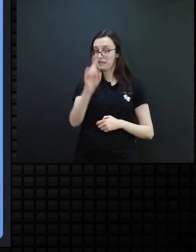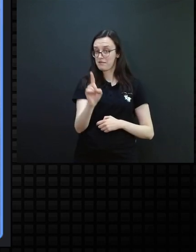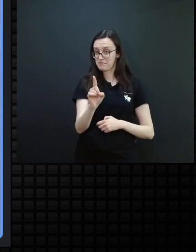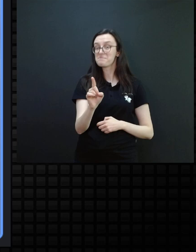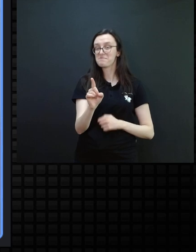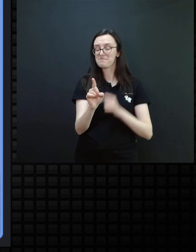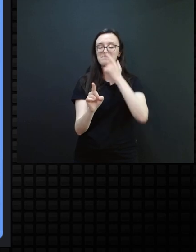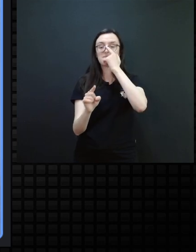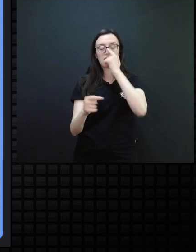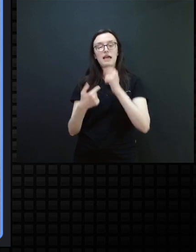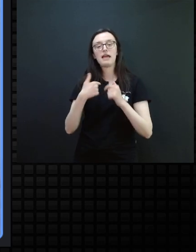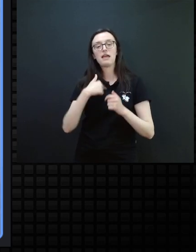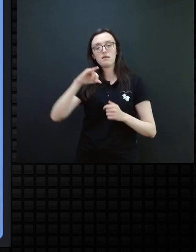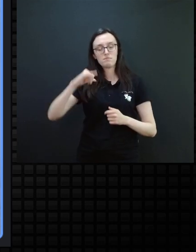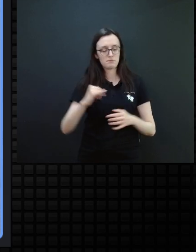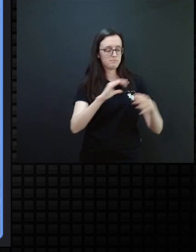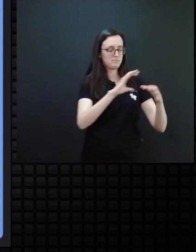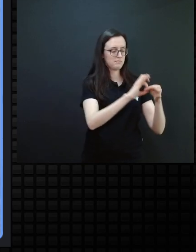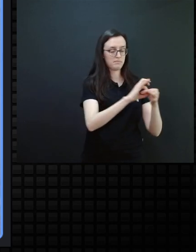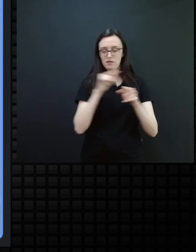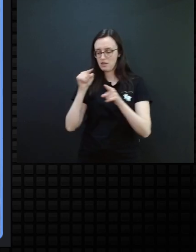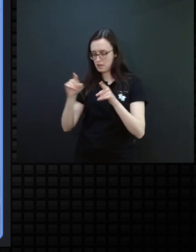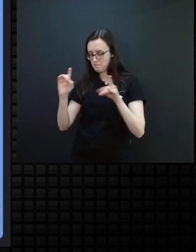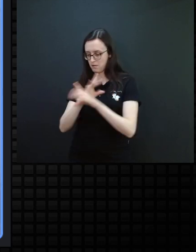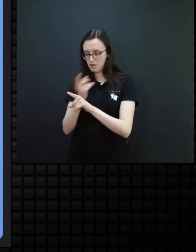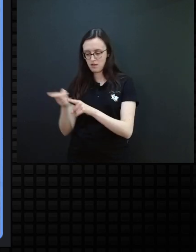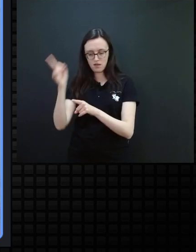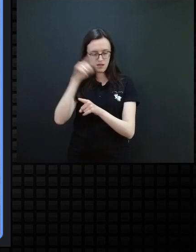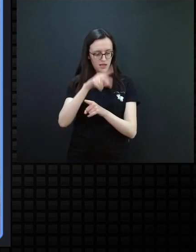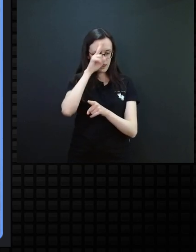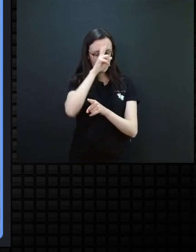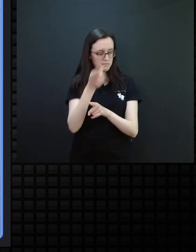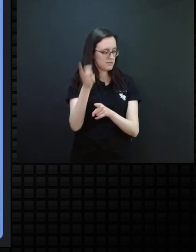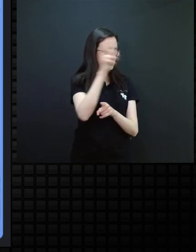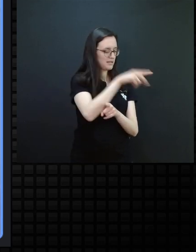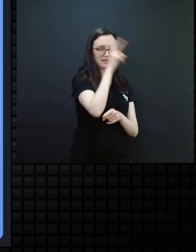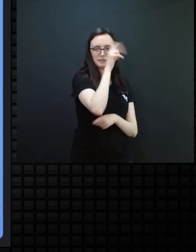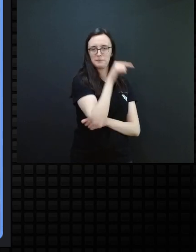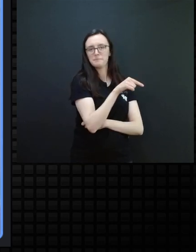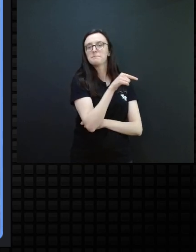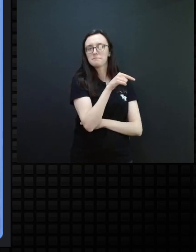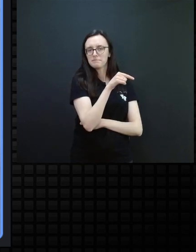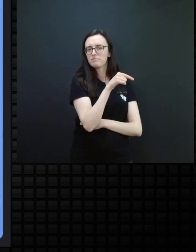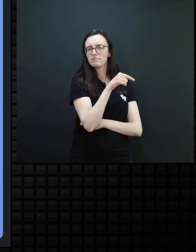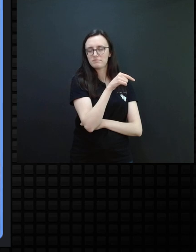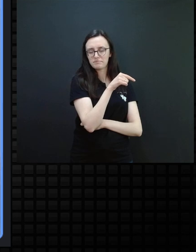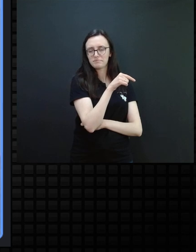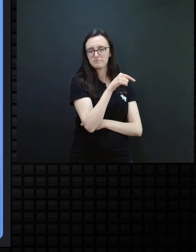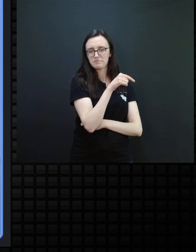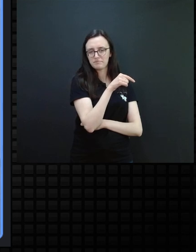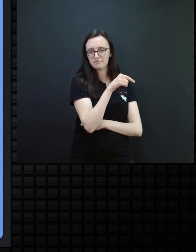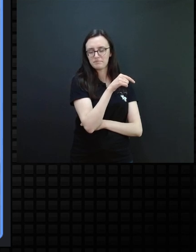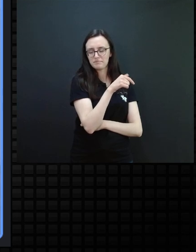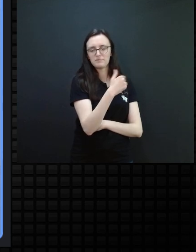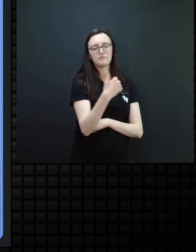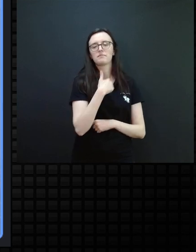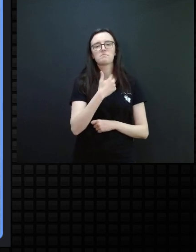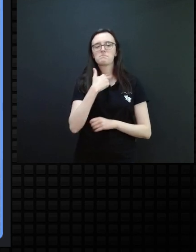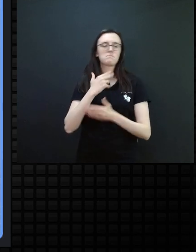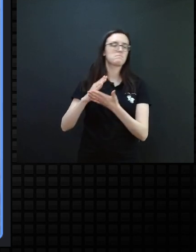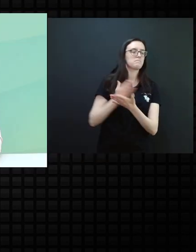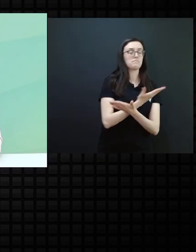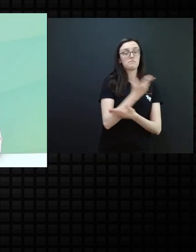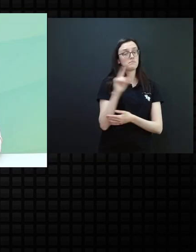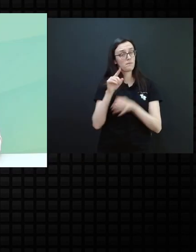né? Eu vou ancorando, né? As novas fases. Eu não vou suprimindo.